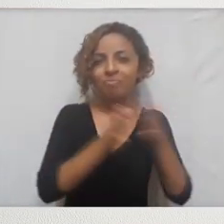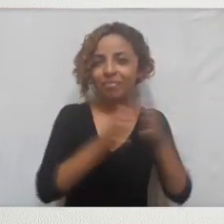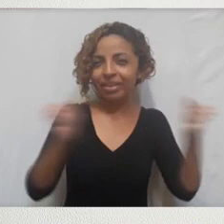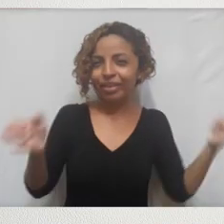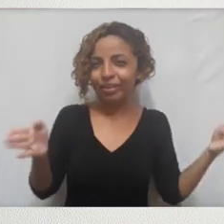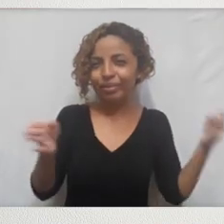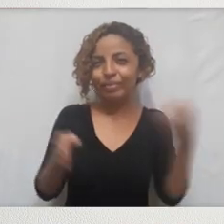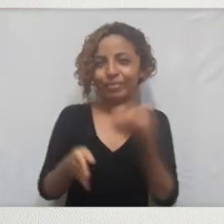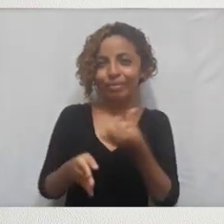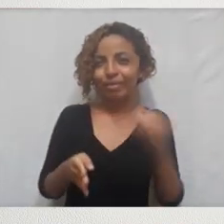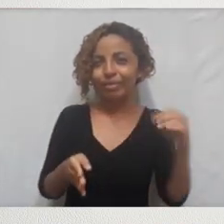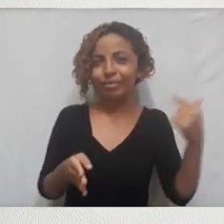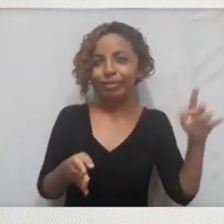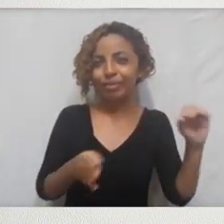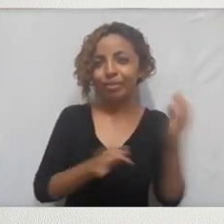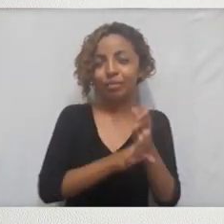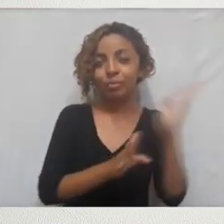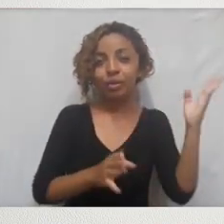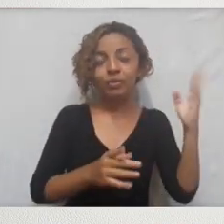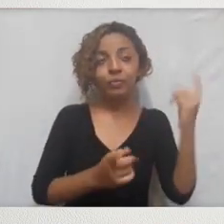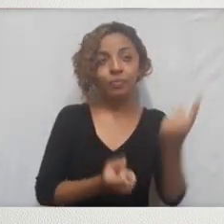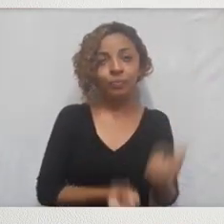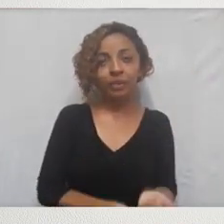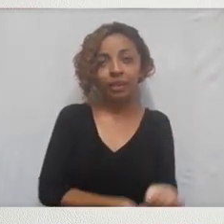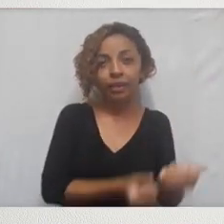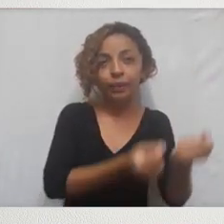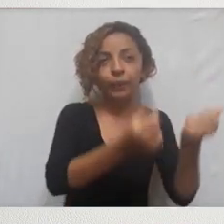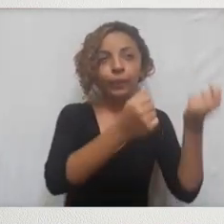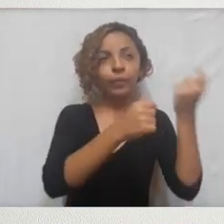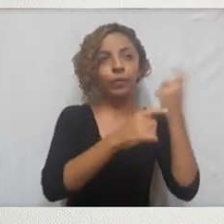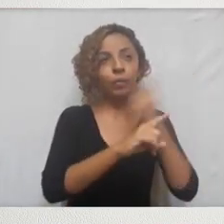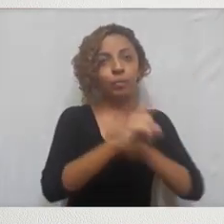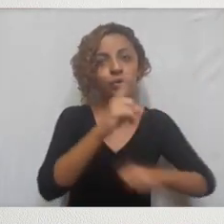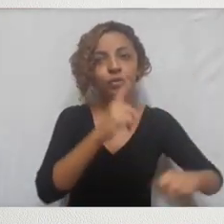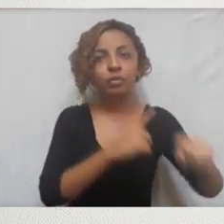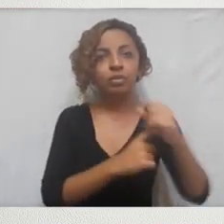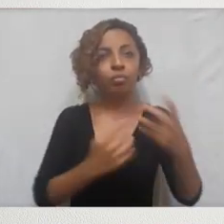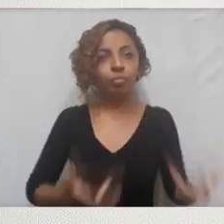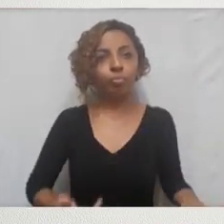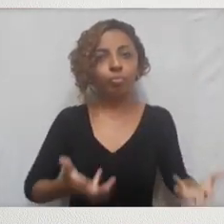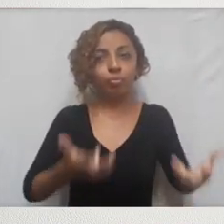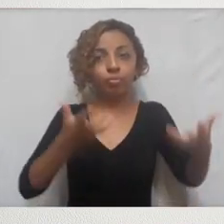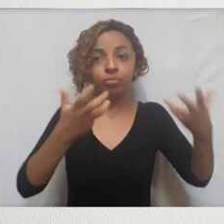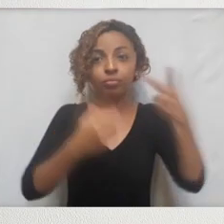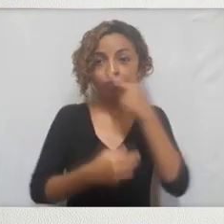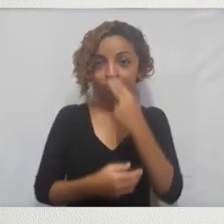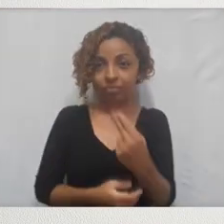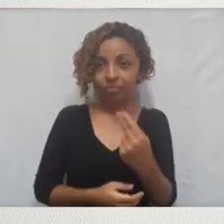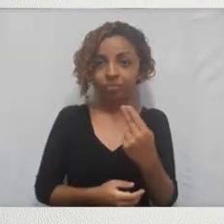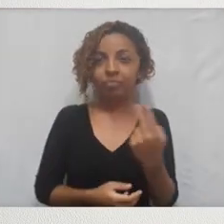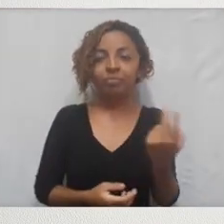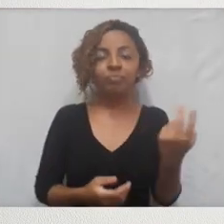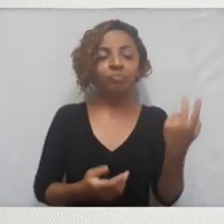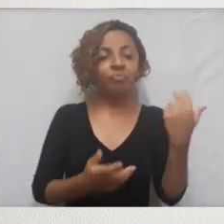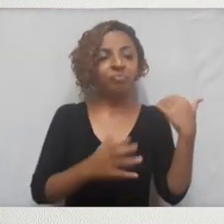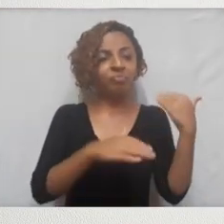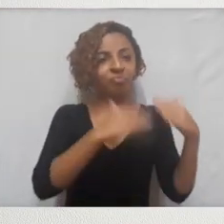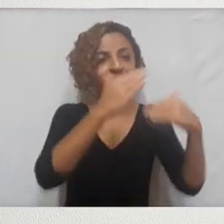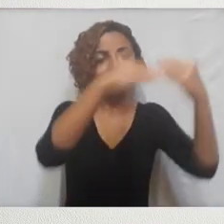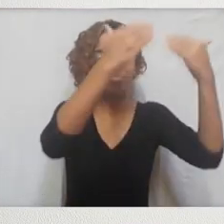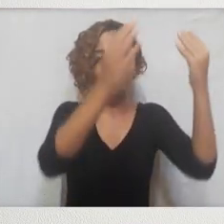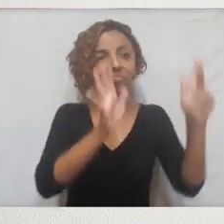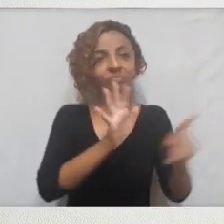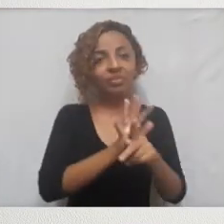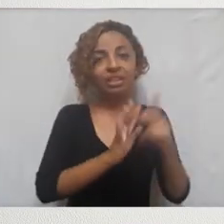Silício. Ele vai tendo uma ascensão social, uma ascensão econômica muito forte, a gente vai perpassando por toda essa